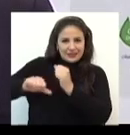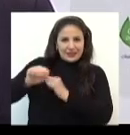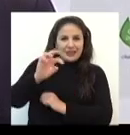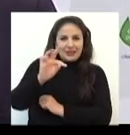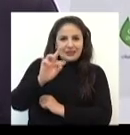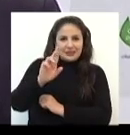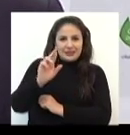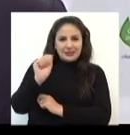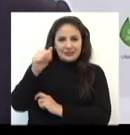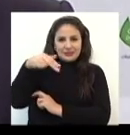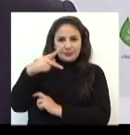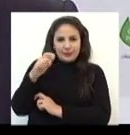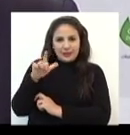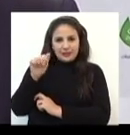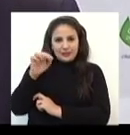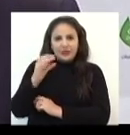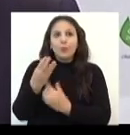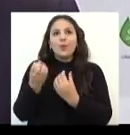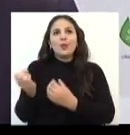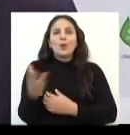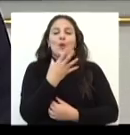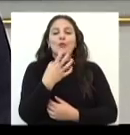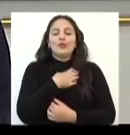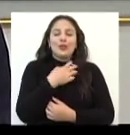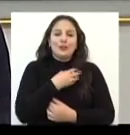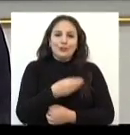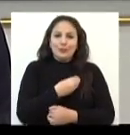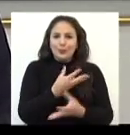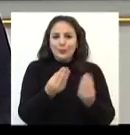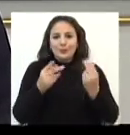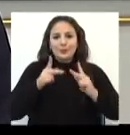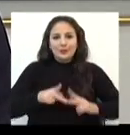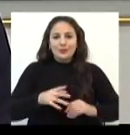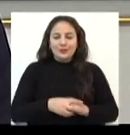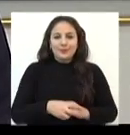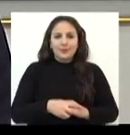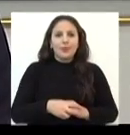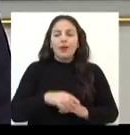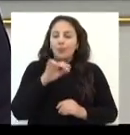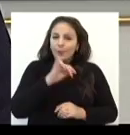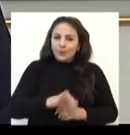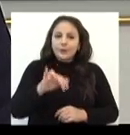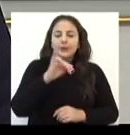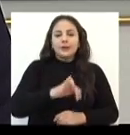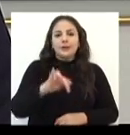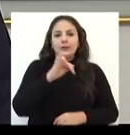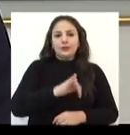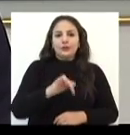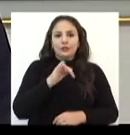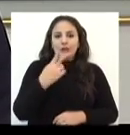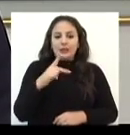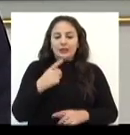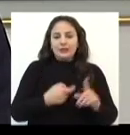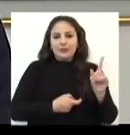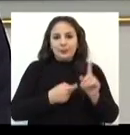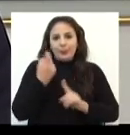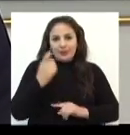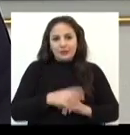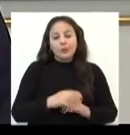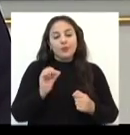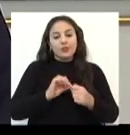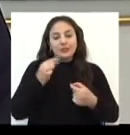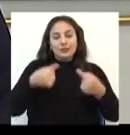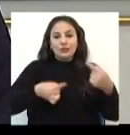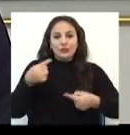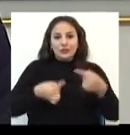nova chance de vida para muitas pessoas. Então, é importante a instituição desse mês para fazer